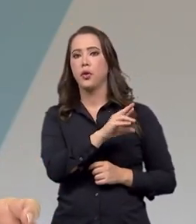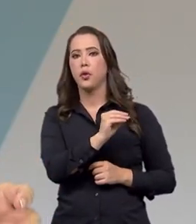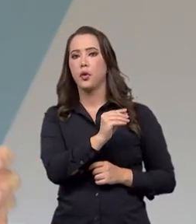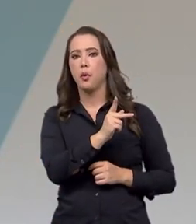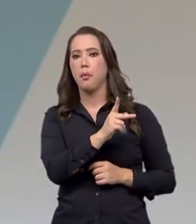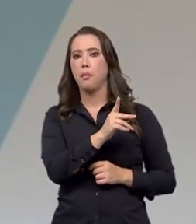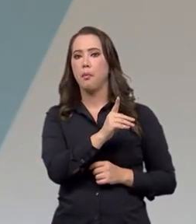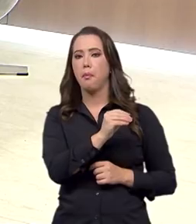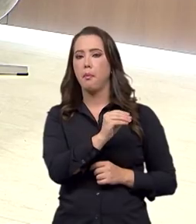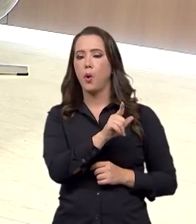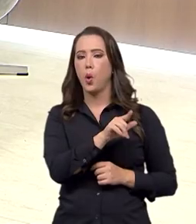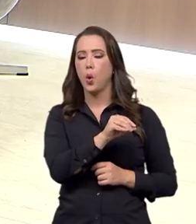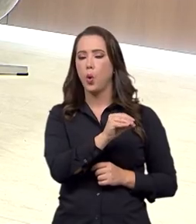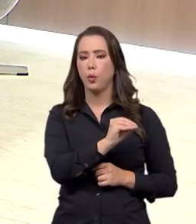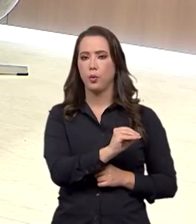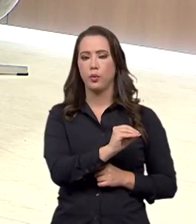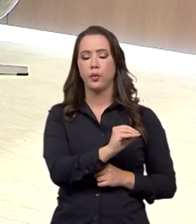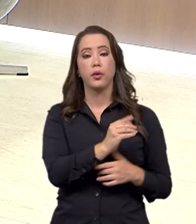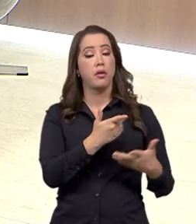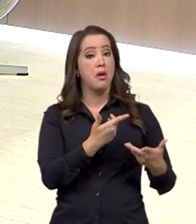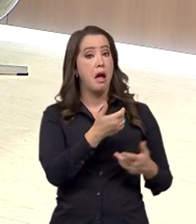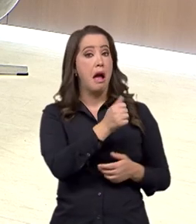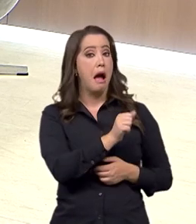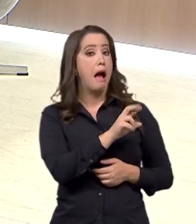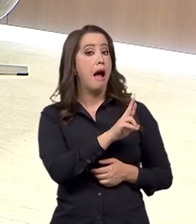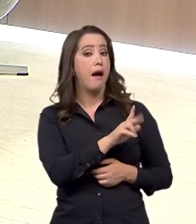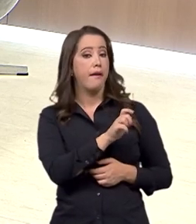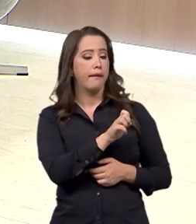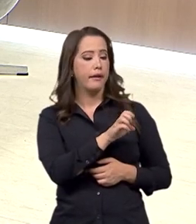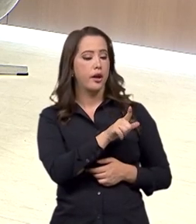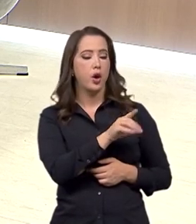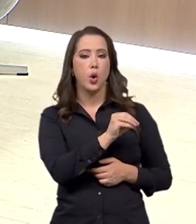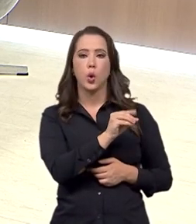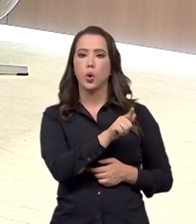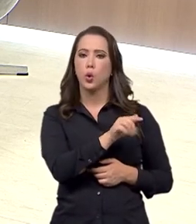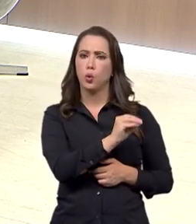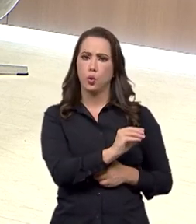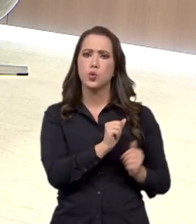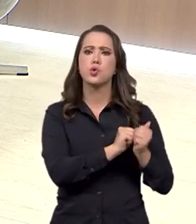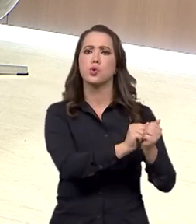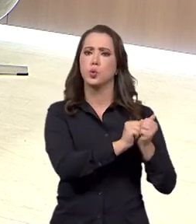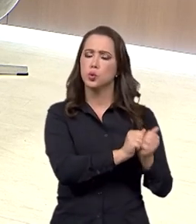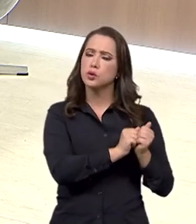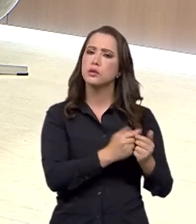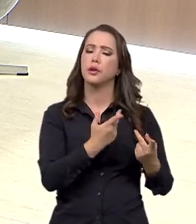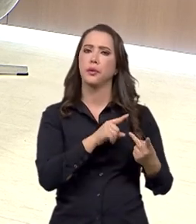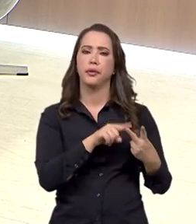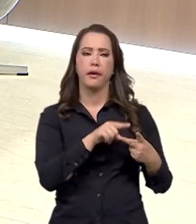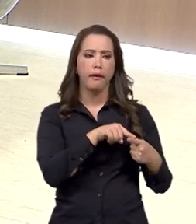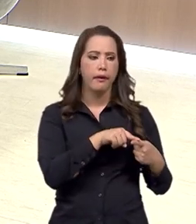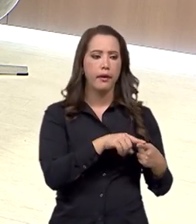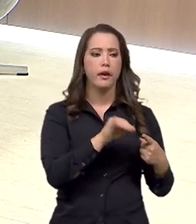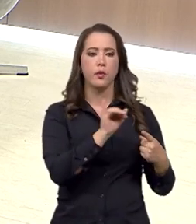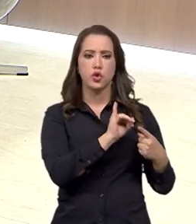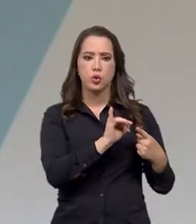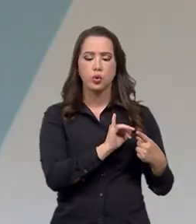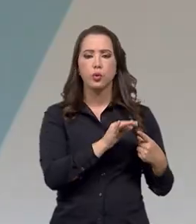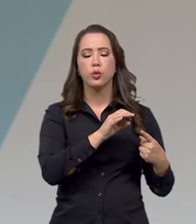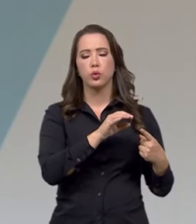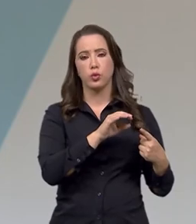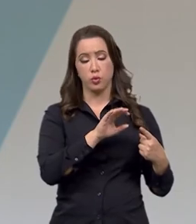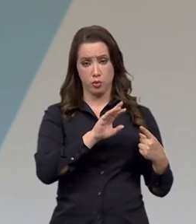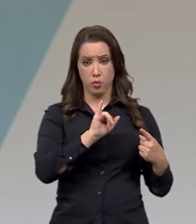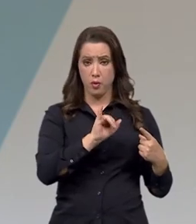arqueólogos, ou seja, o trabalho do IFAM também não é só um instituto, é universidades, são universidades,